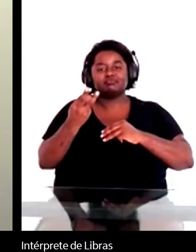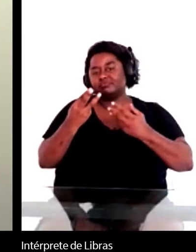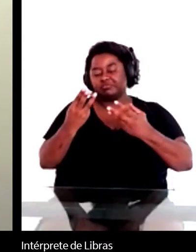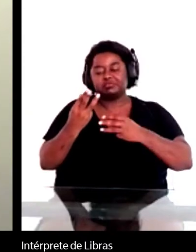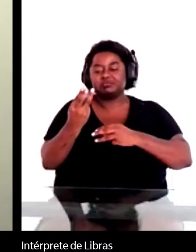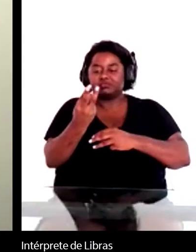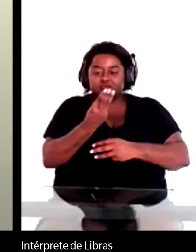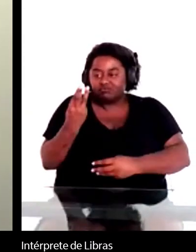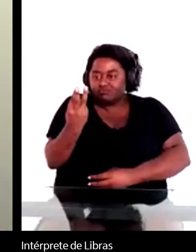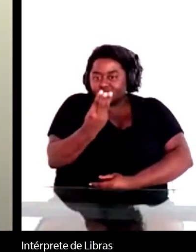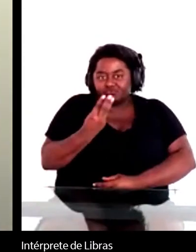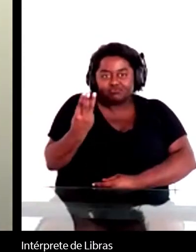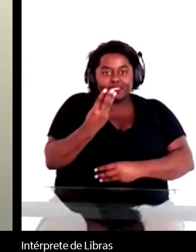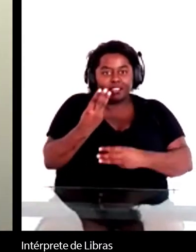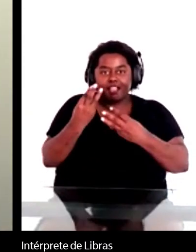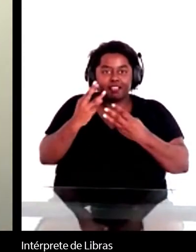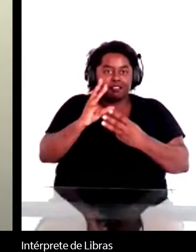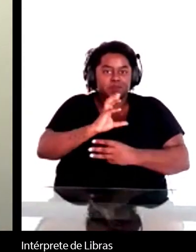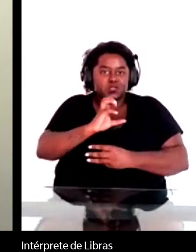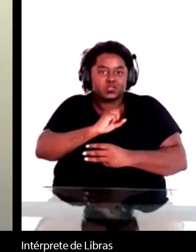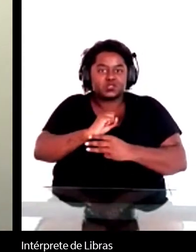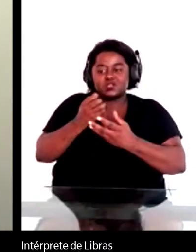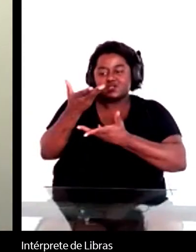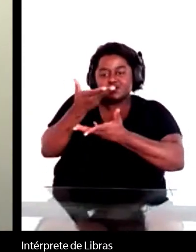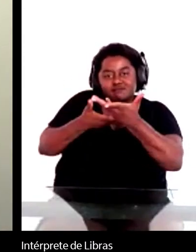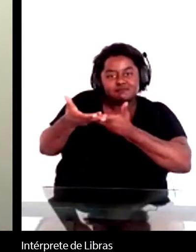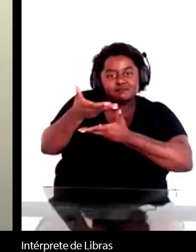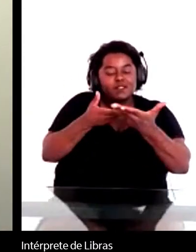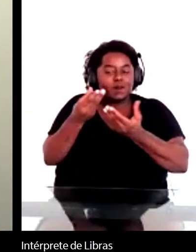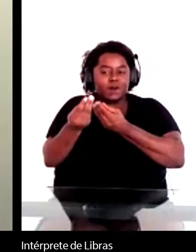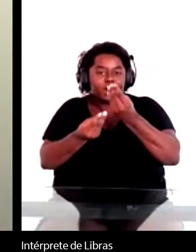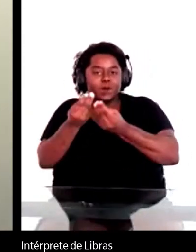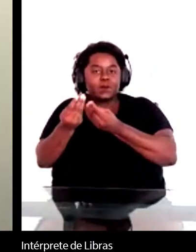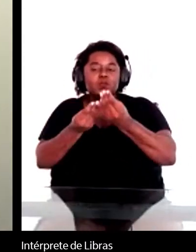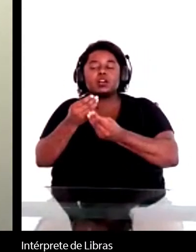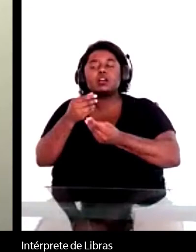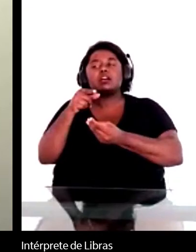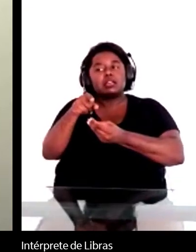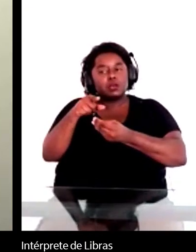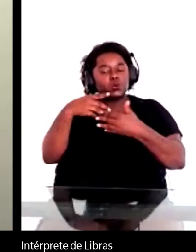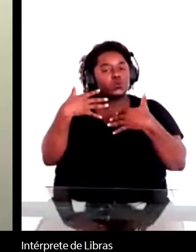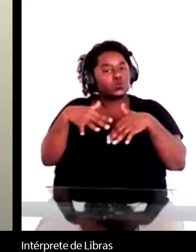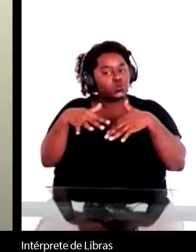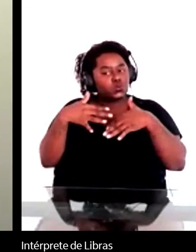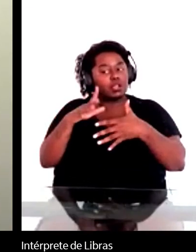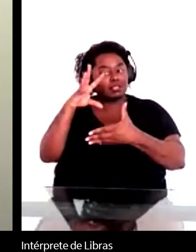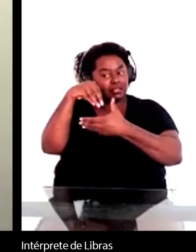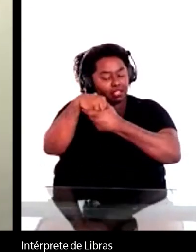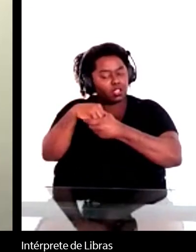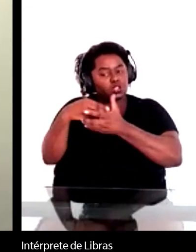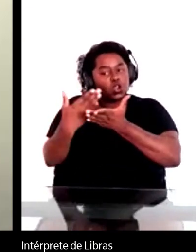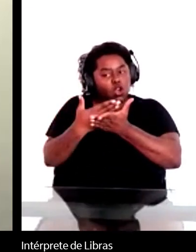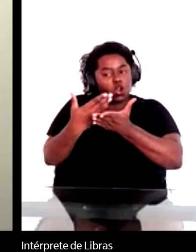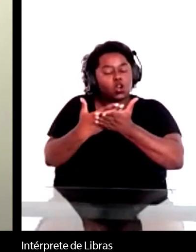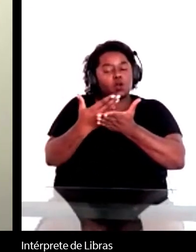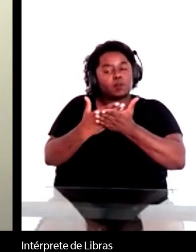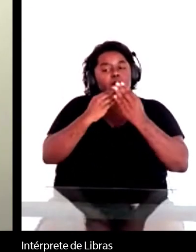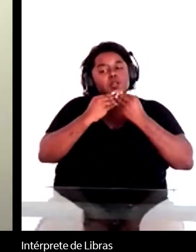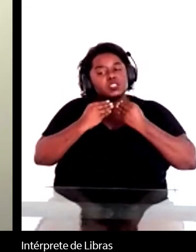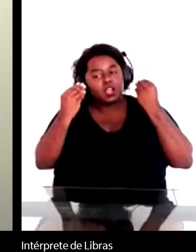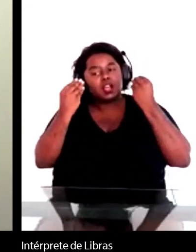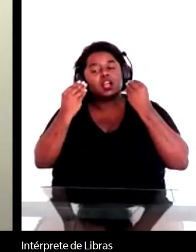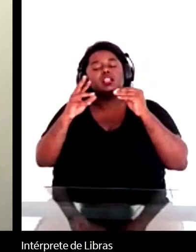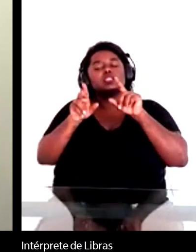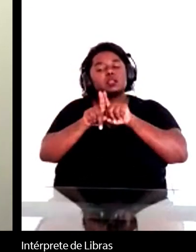época também, eu acho que é muito, teria um grande apelo, tem um grande apelo na obra de Machado de X, a representação do contexto